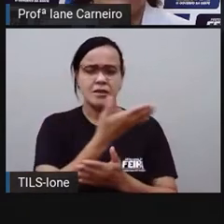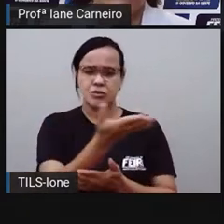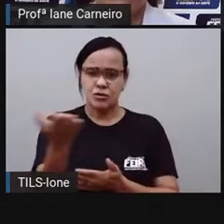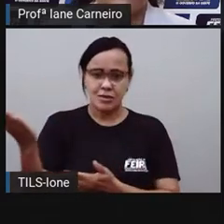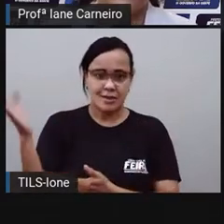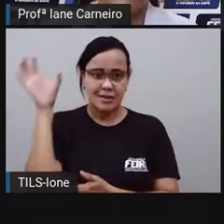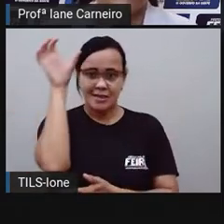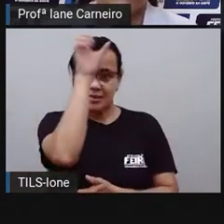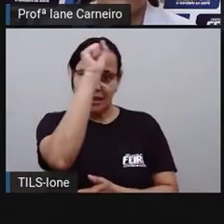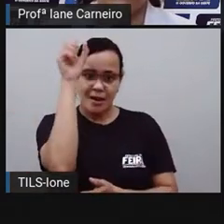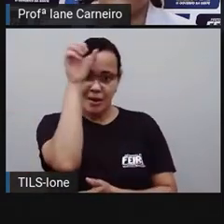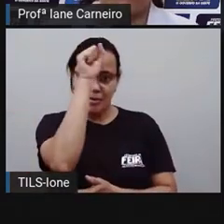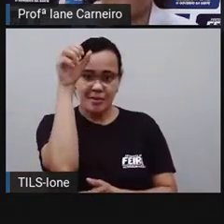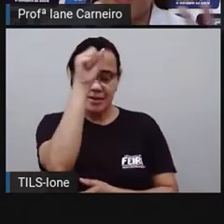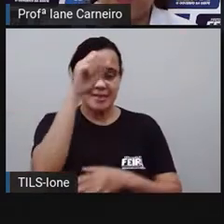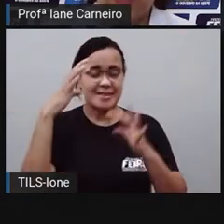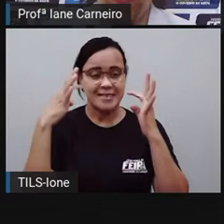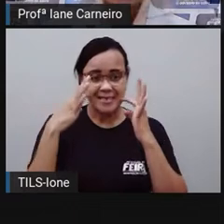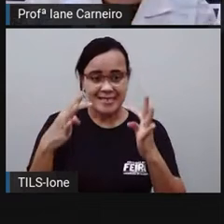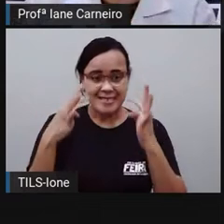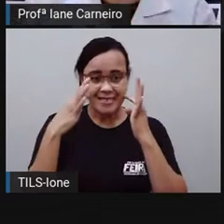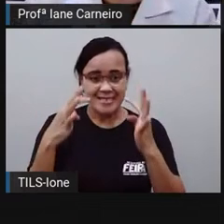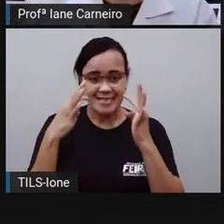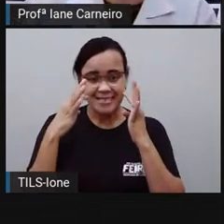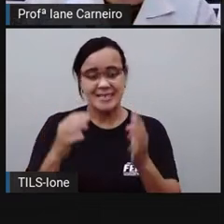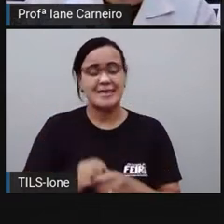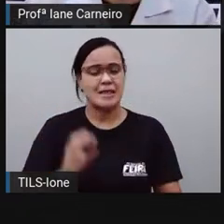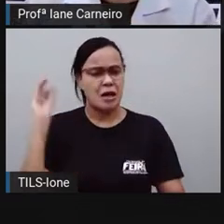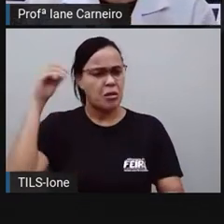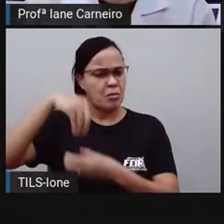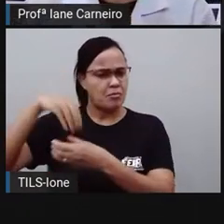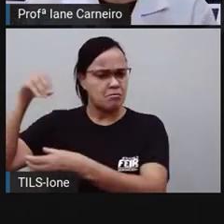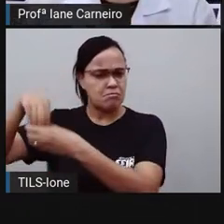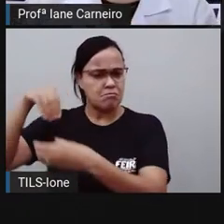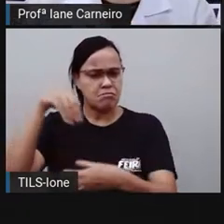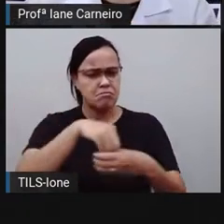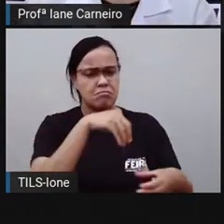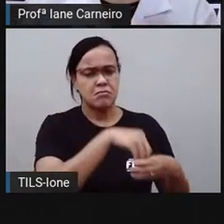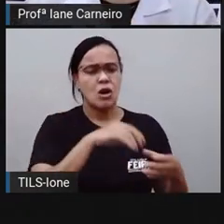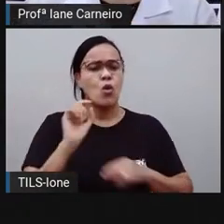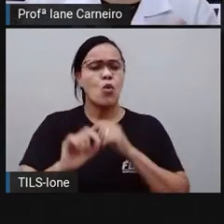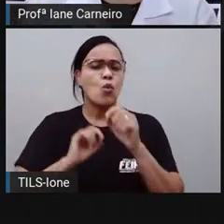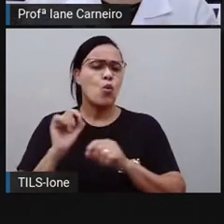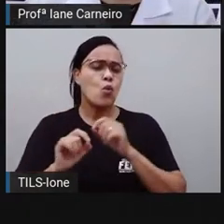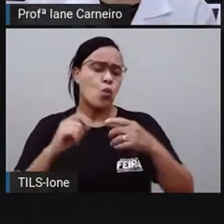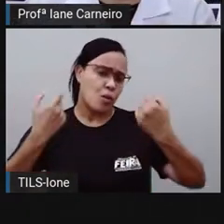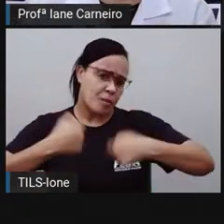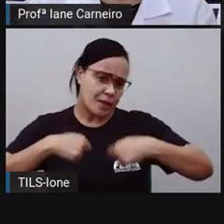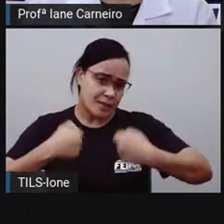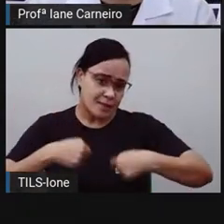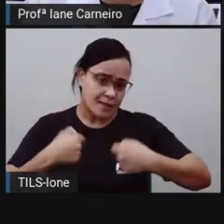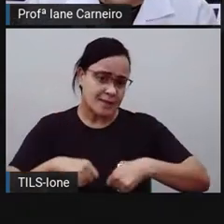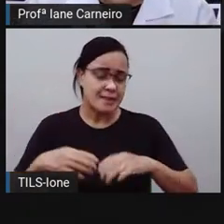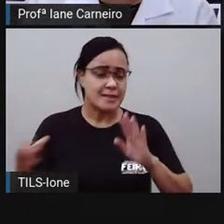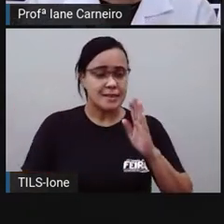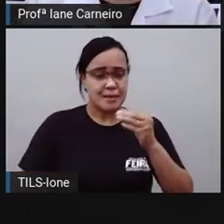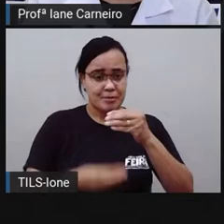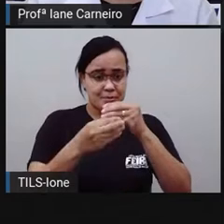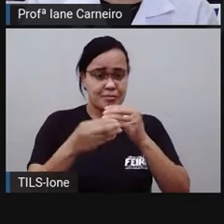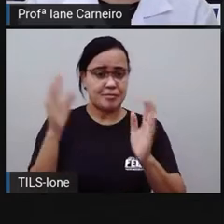quais são os elementos que compõem essa receita, né? Tudo o que é preciso constar nela, tá bom?